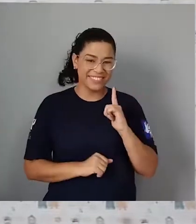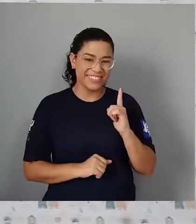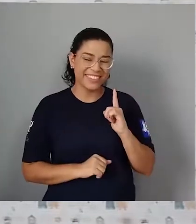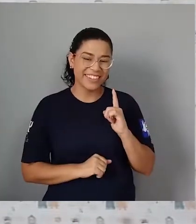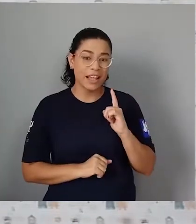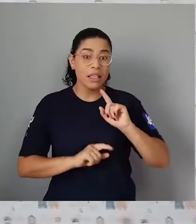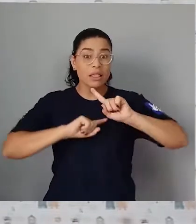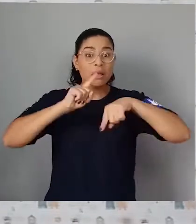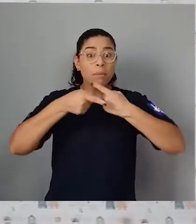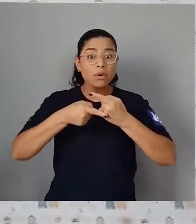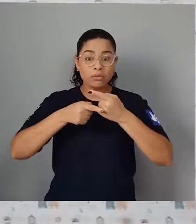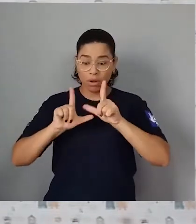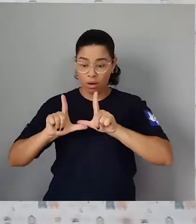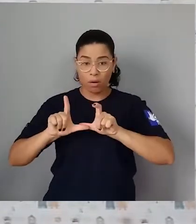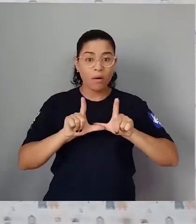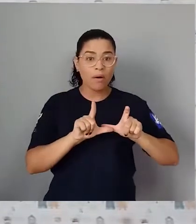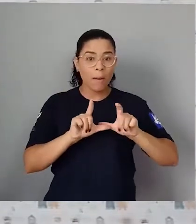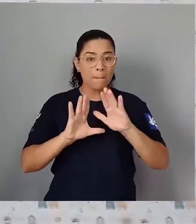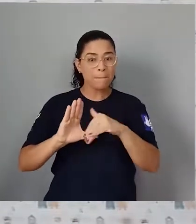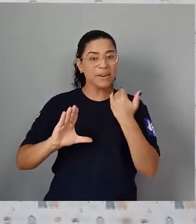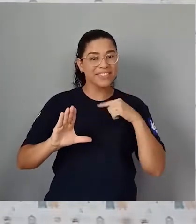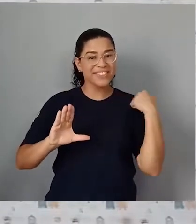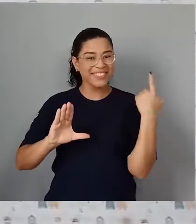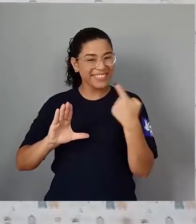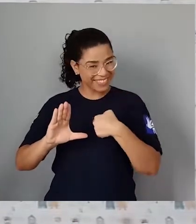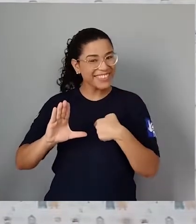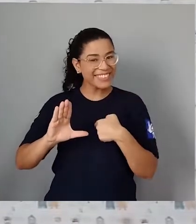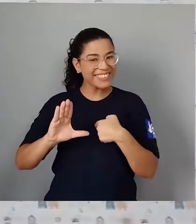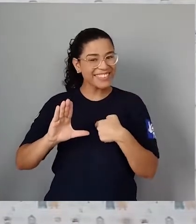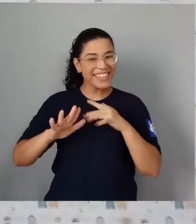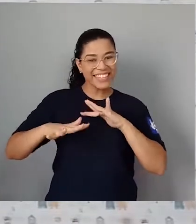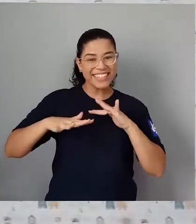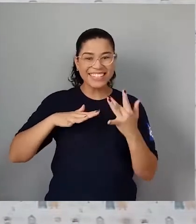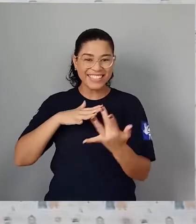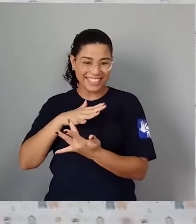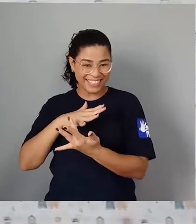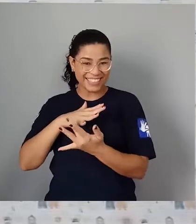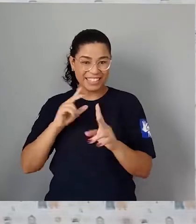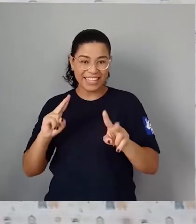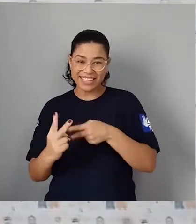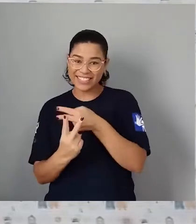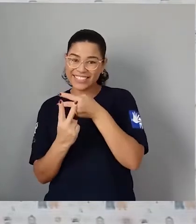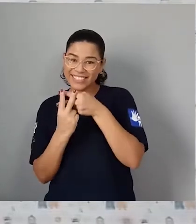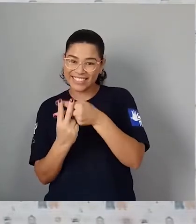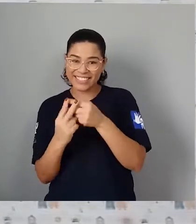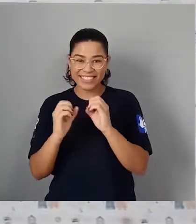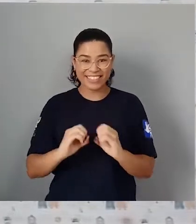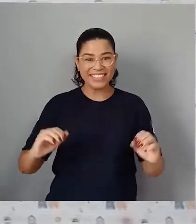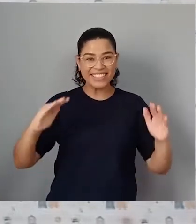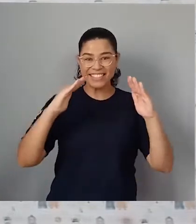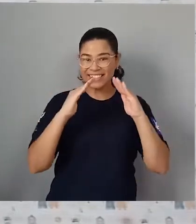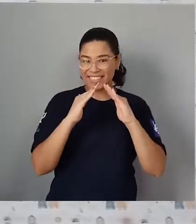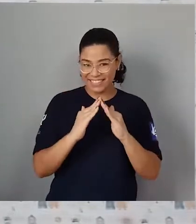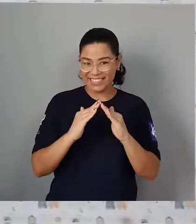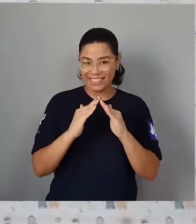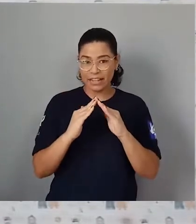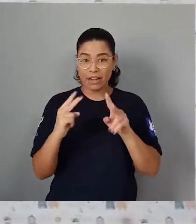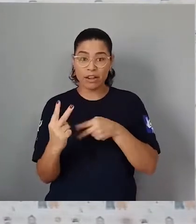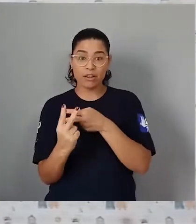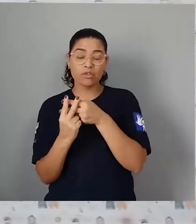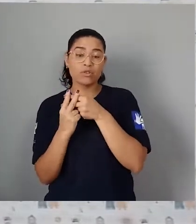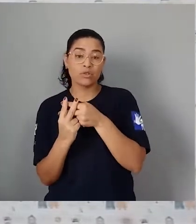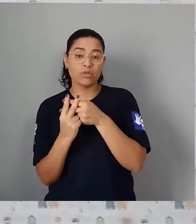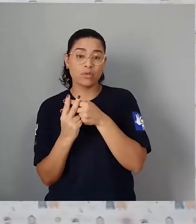registre e mande para a gente. Lá nas nossas hashtags. Saberes em casa e